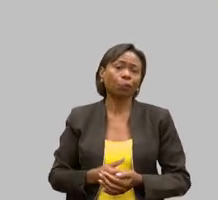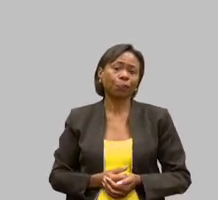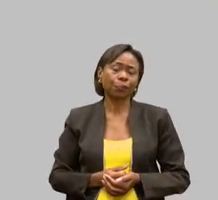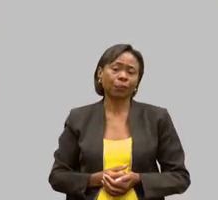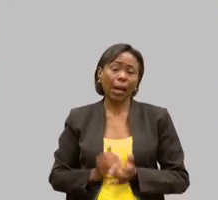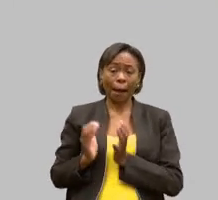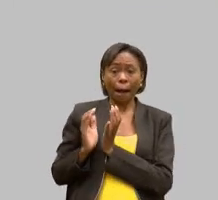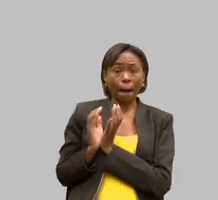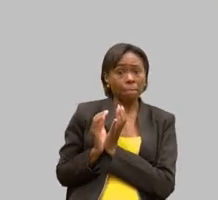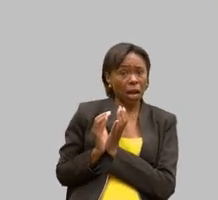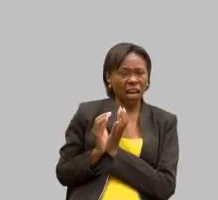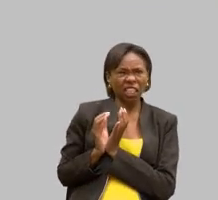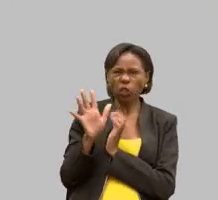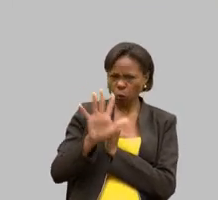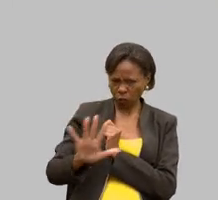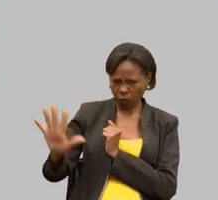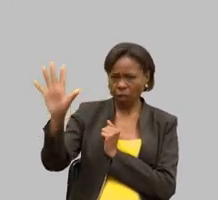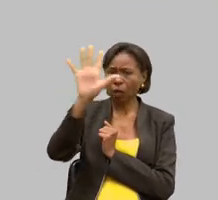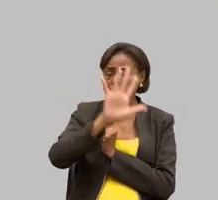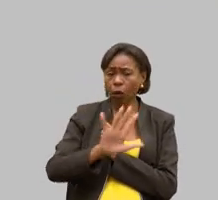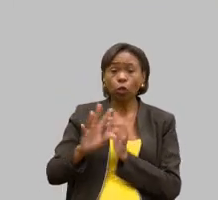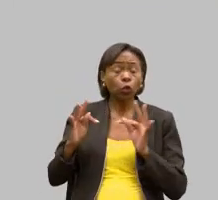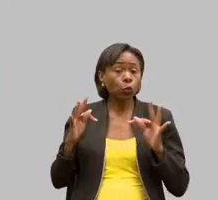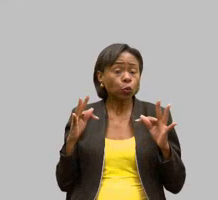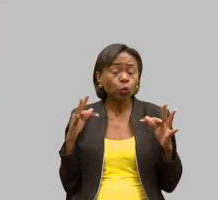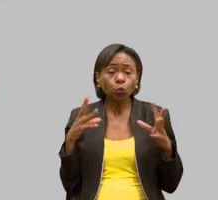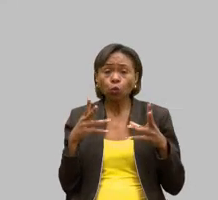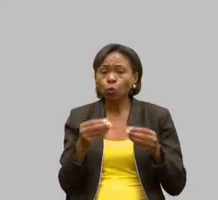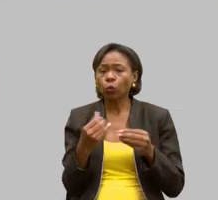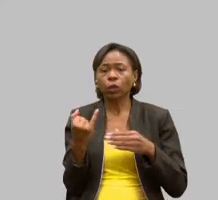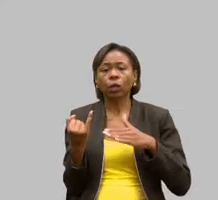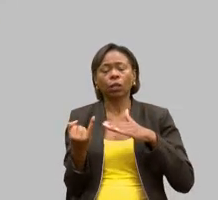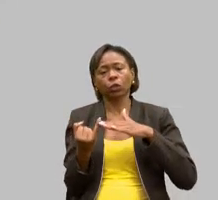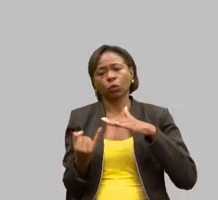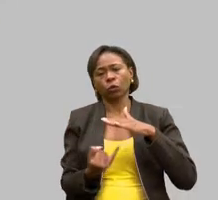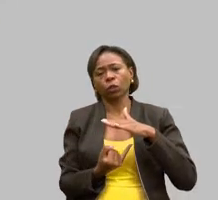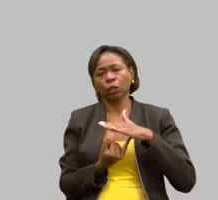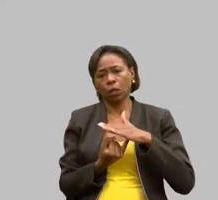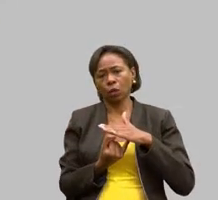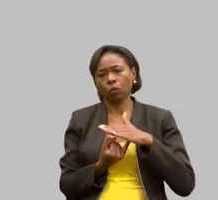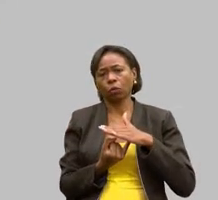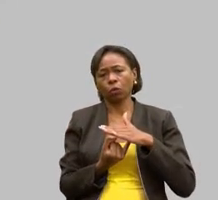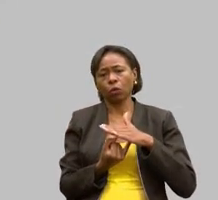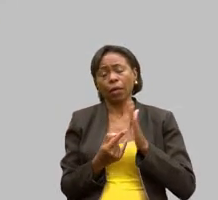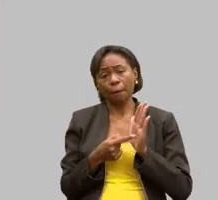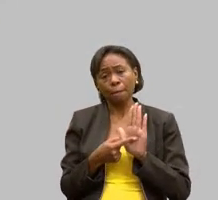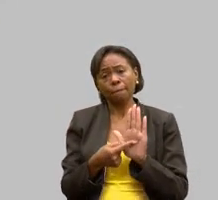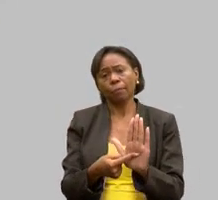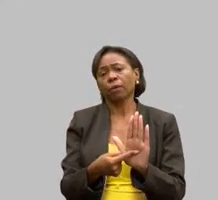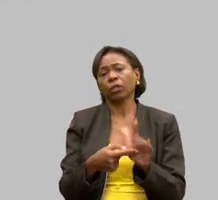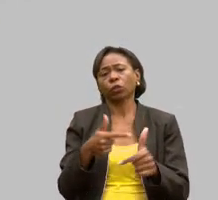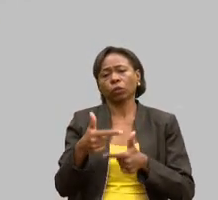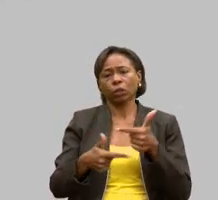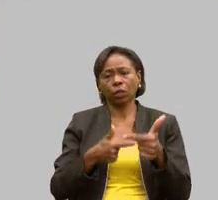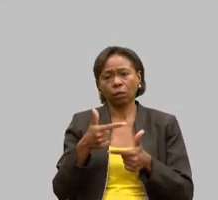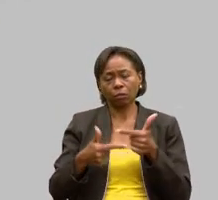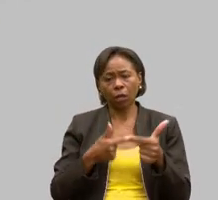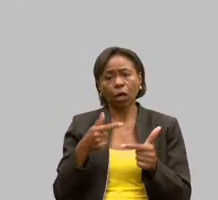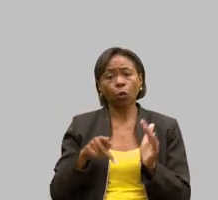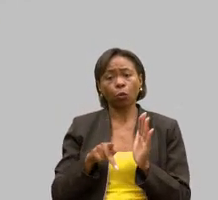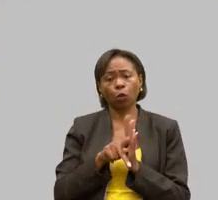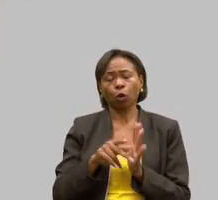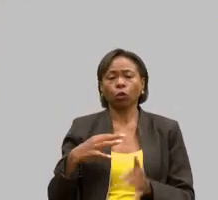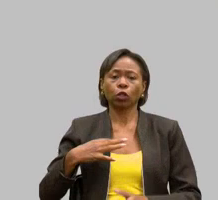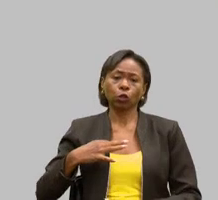de uma forma geral de toda a instituição que mostra esse trabalho de voluntariado